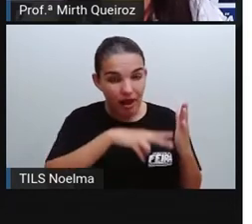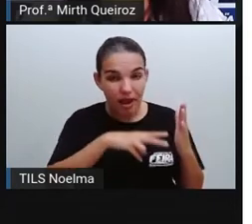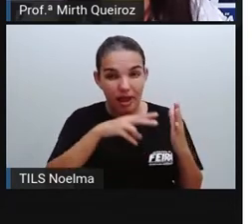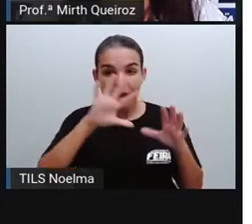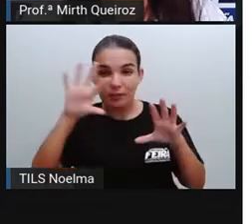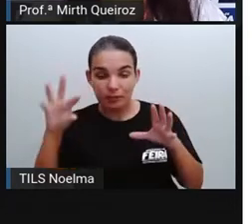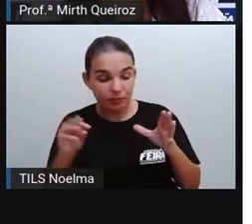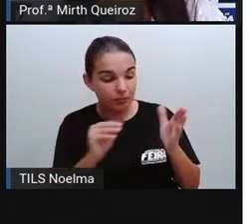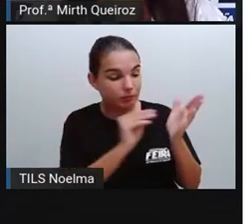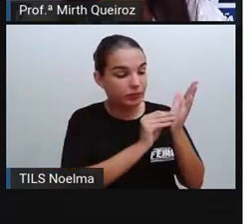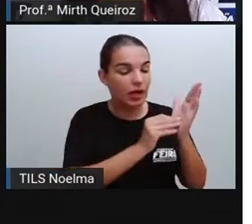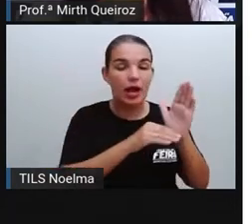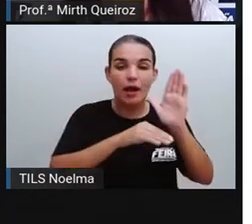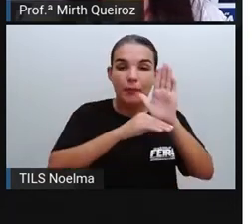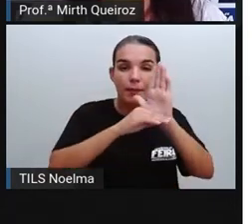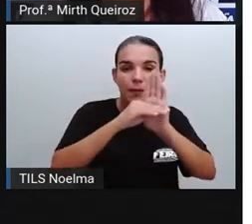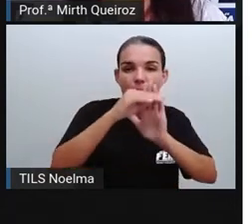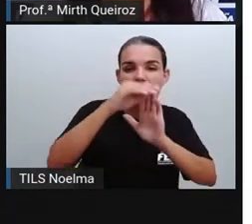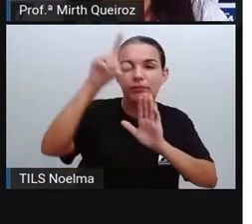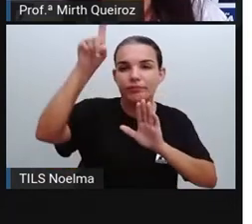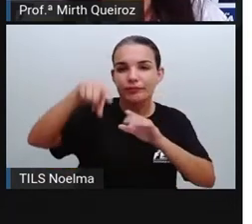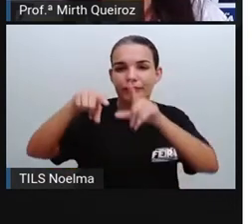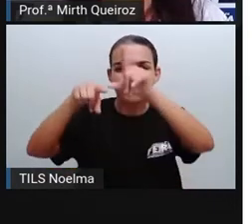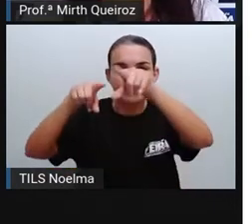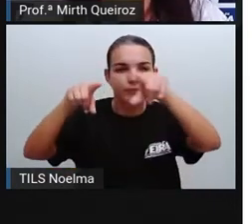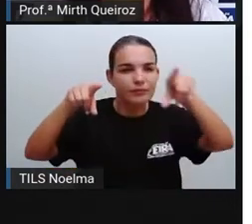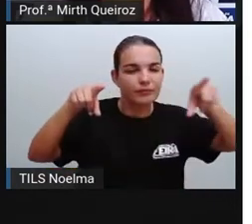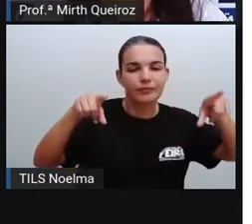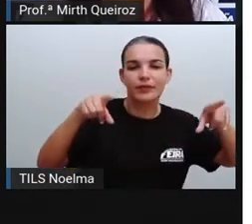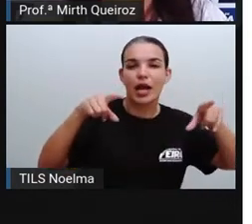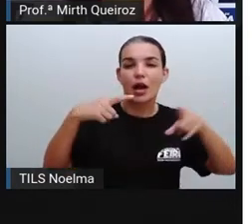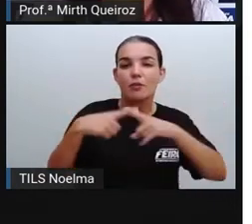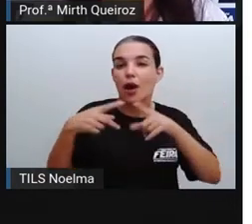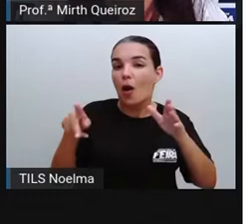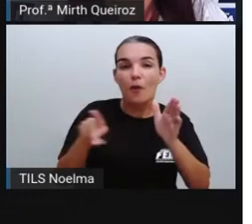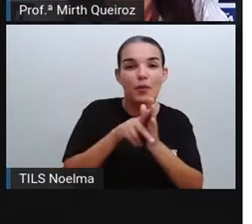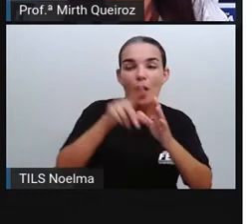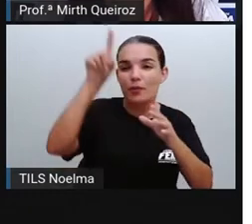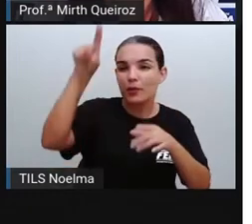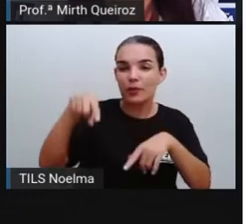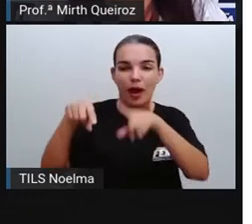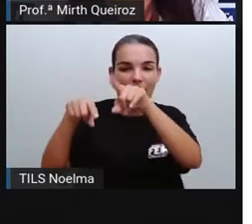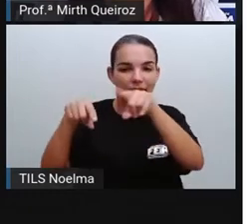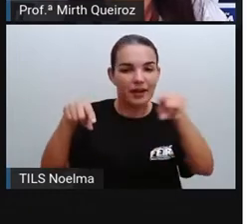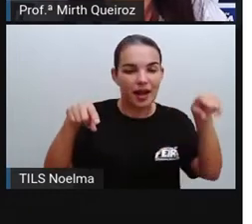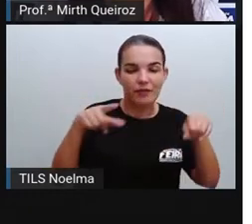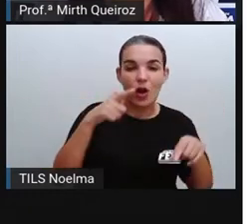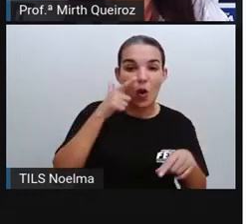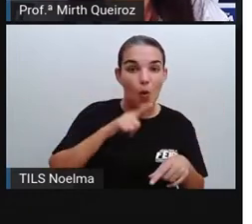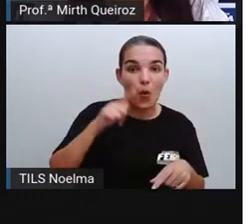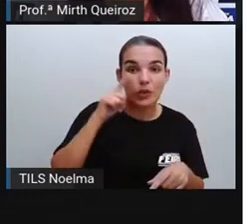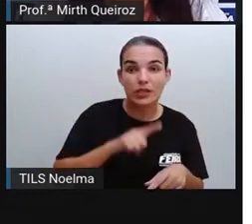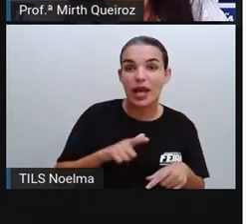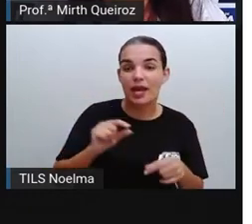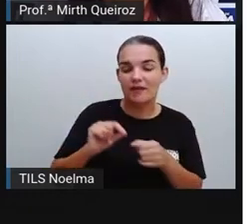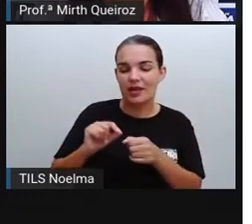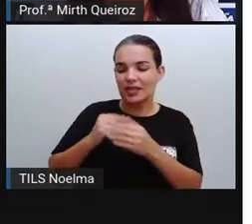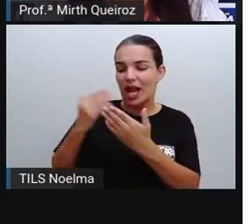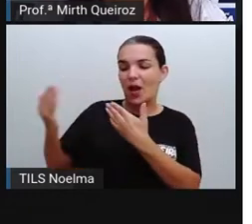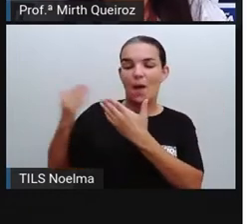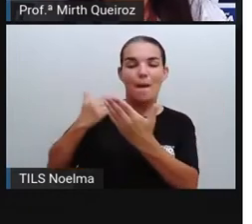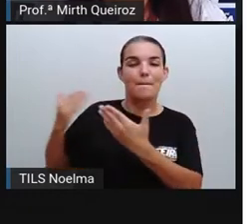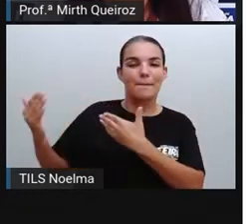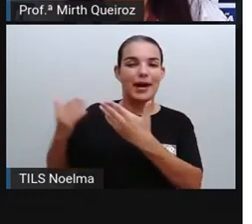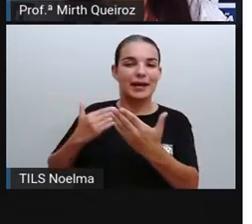informações diante de um gráfico, né? Onde no próprio gráfico ali, a gente já consegue fazer uma comparação